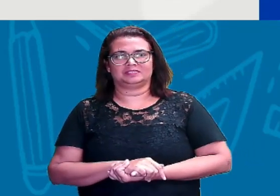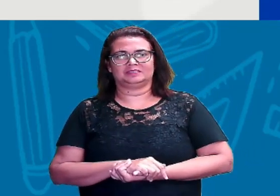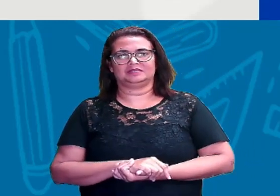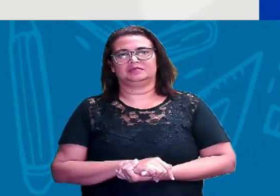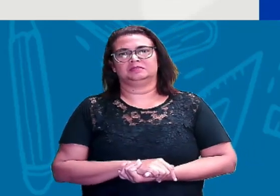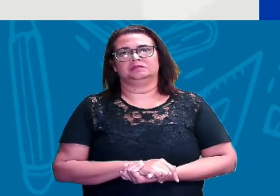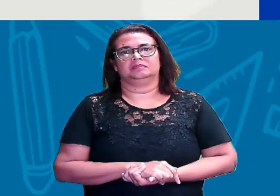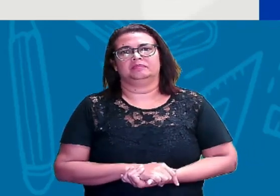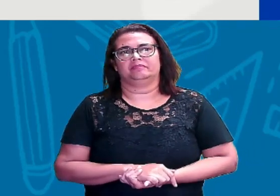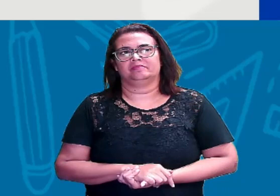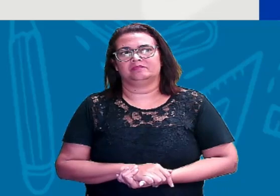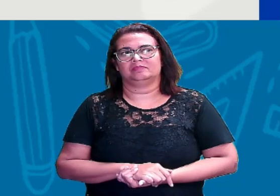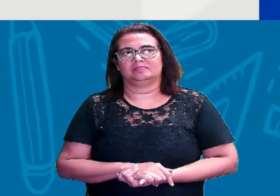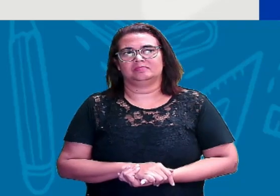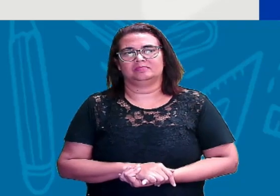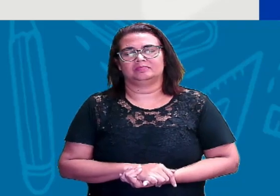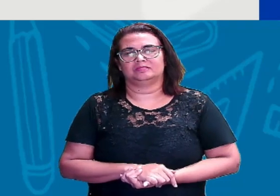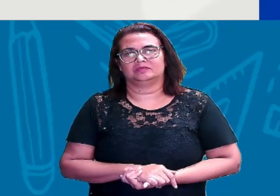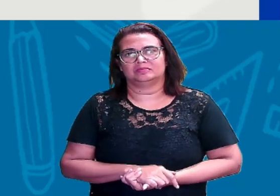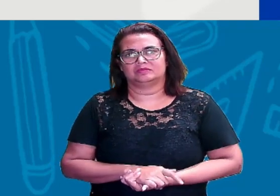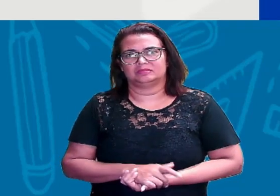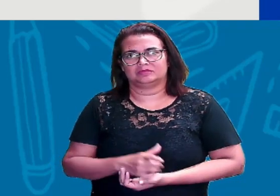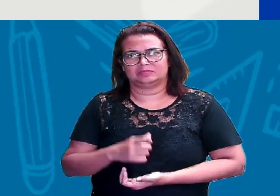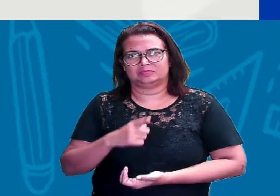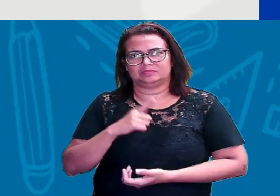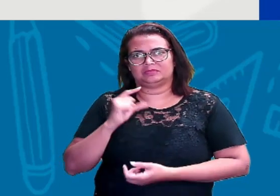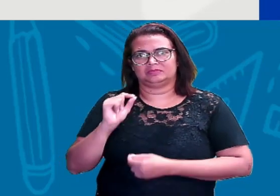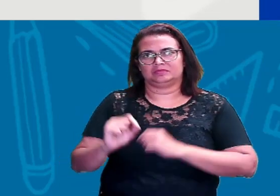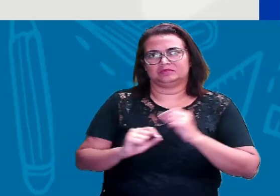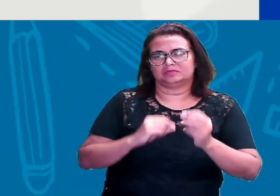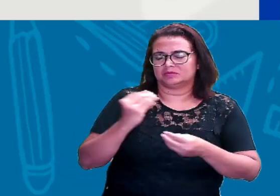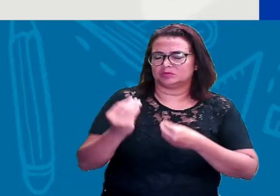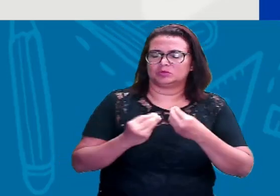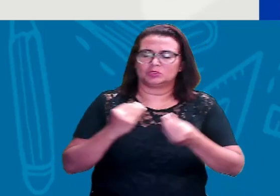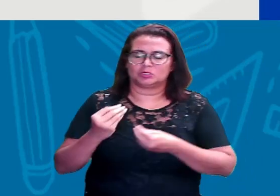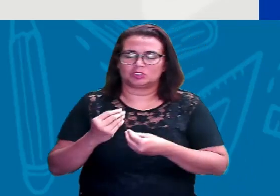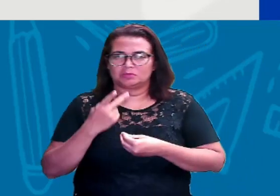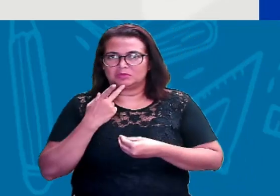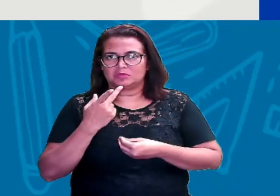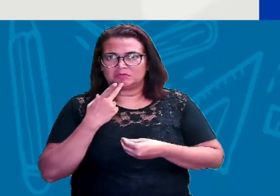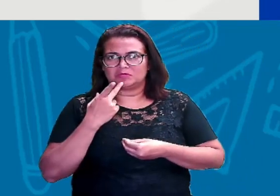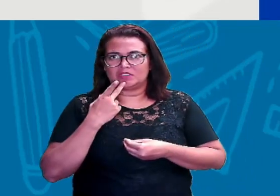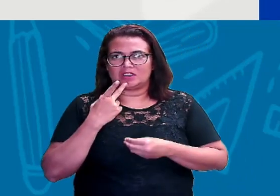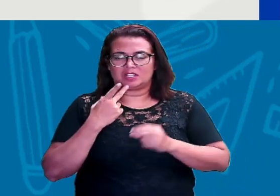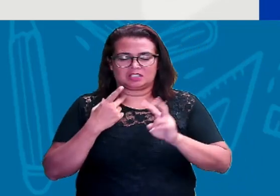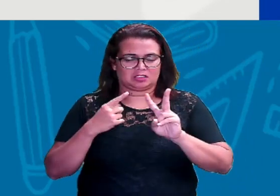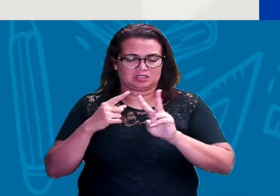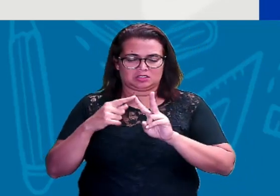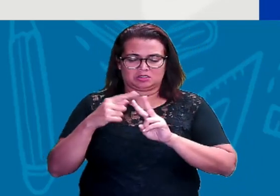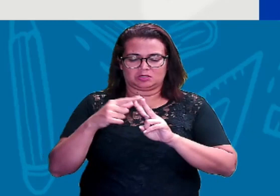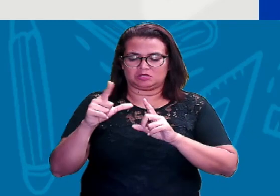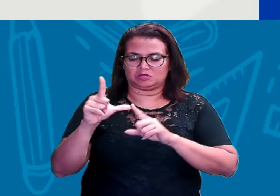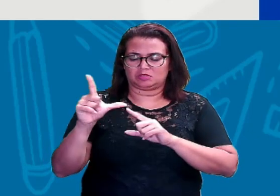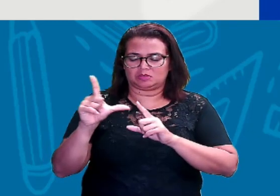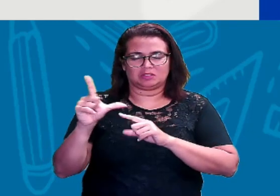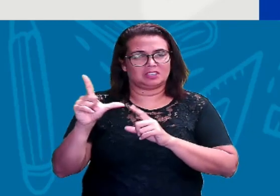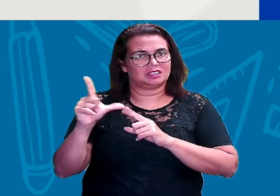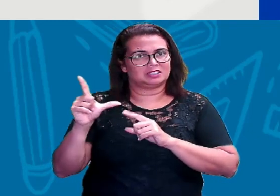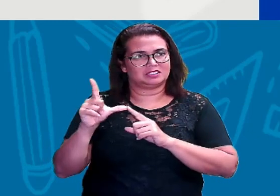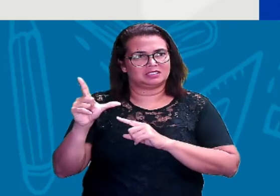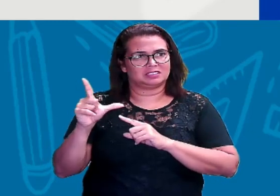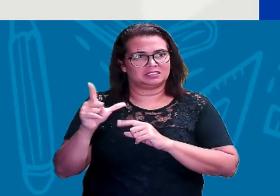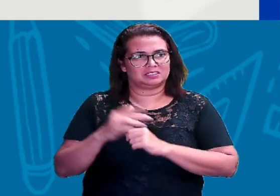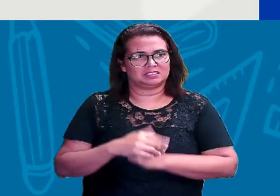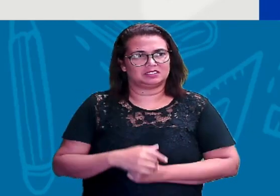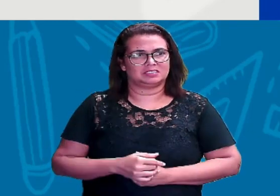Bom, agora, a gente tem algumas letras. Soletração, como é que fica? Quando tiver duas letras. Então, observa aí que eu tenho sempre